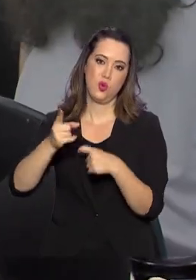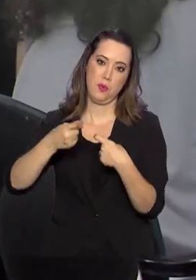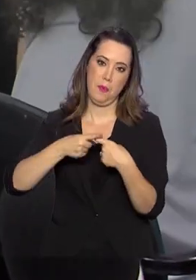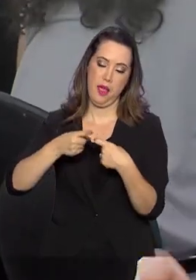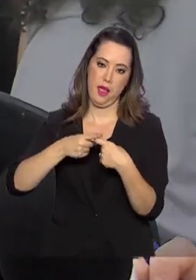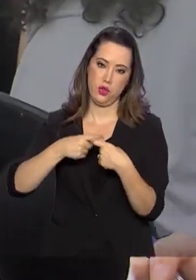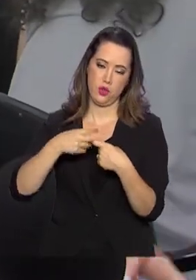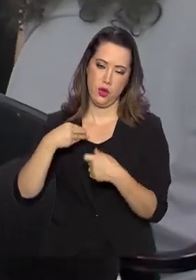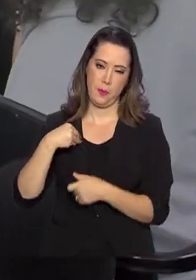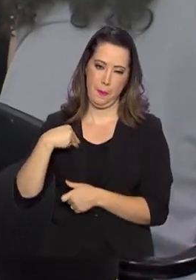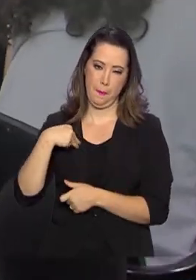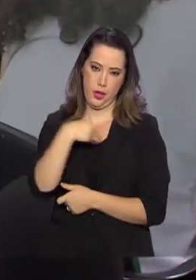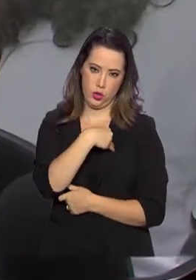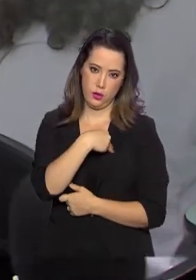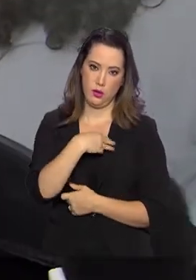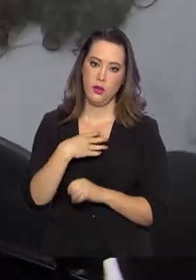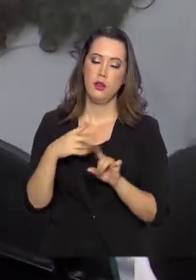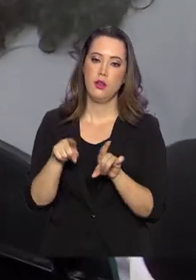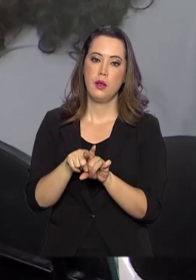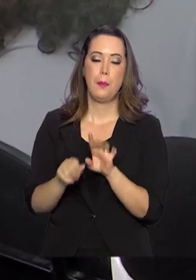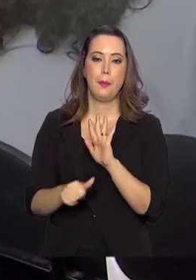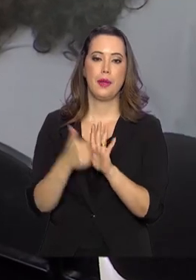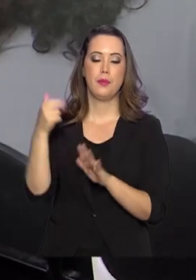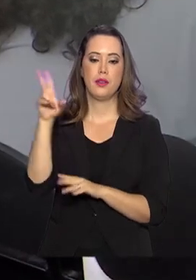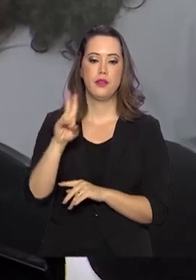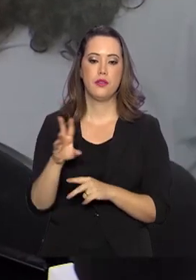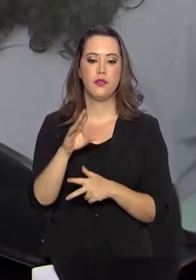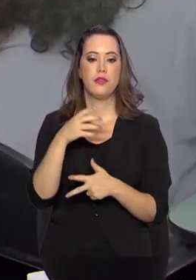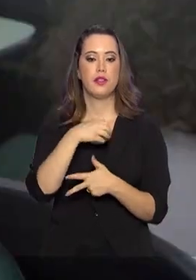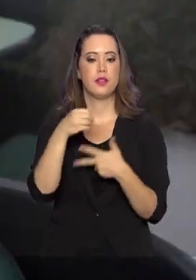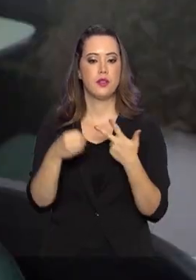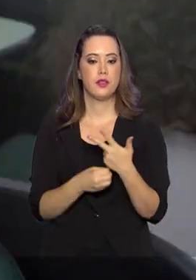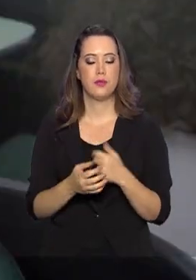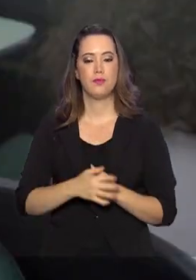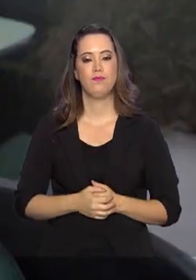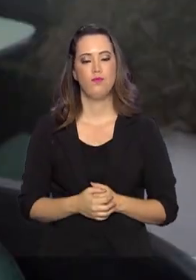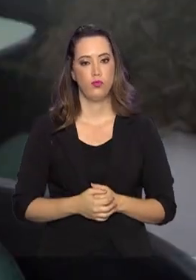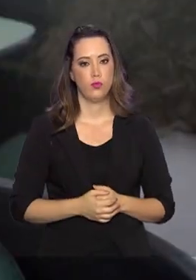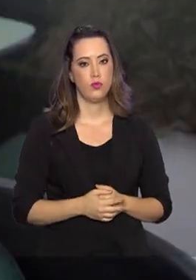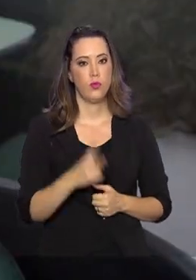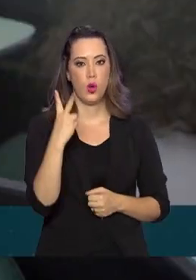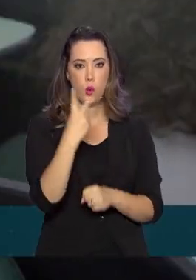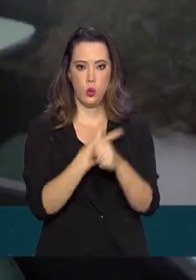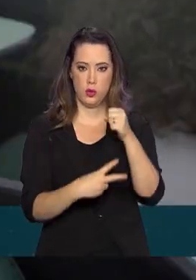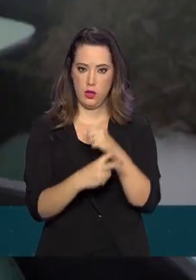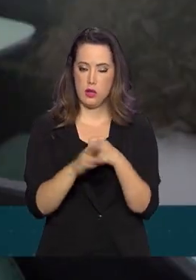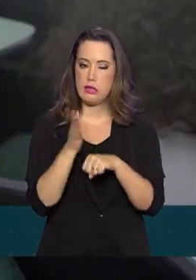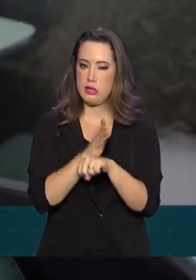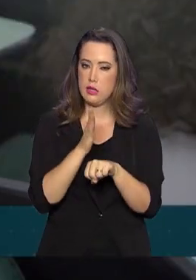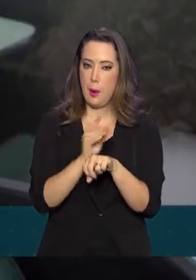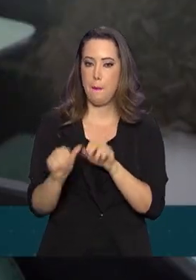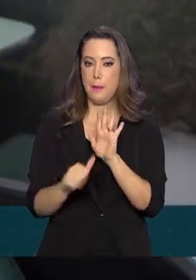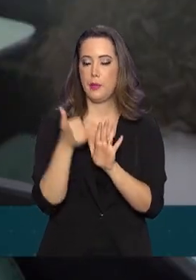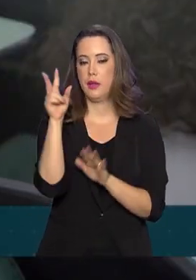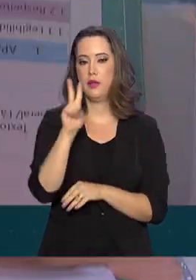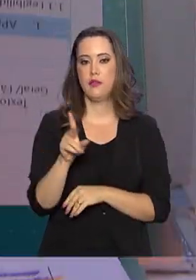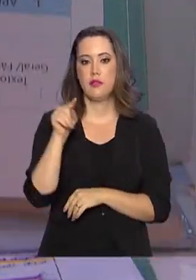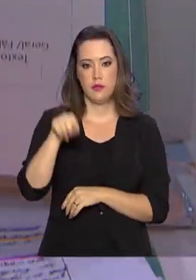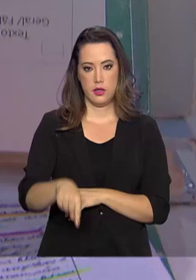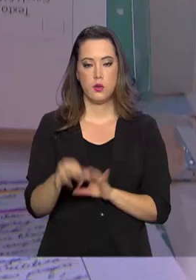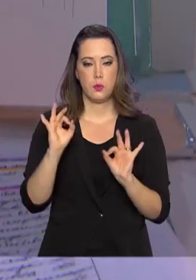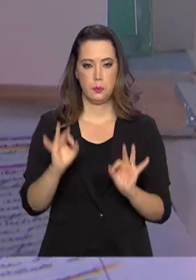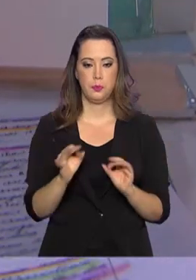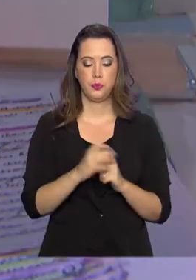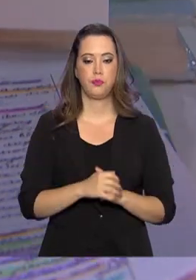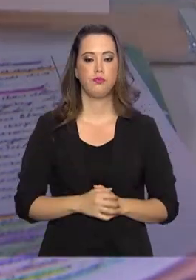Ela vai fazer o Enem pela primeira vez e está confiante. Fiz nos dois anos anteriores como treineiro, mas essa a primeira vez que está valendo. A